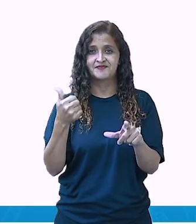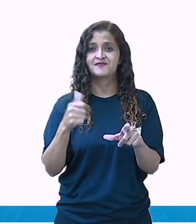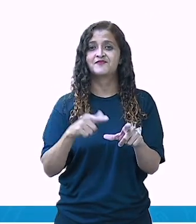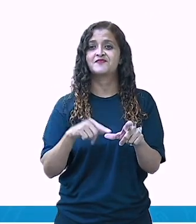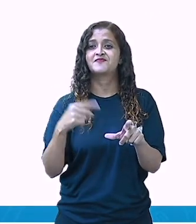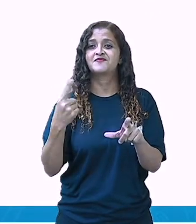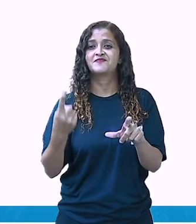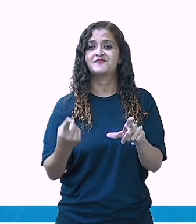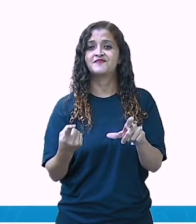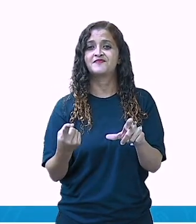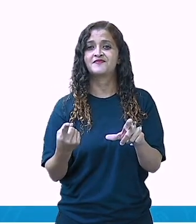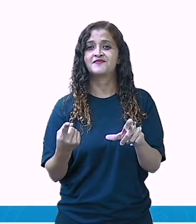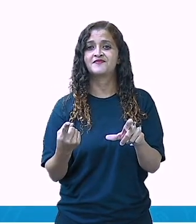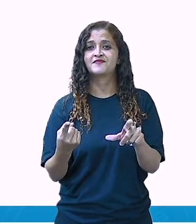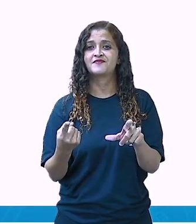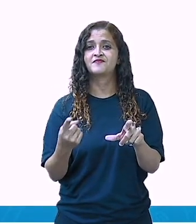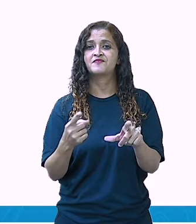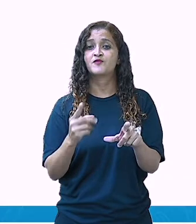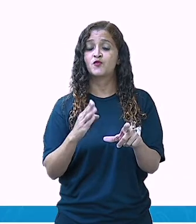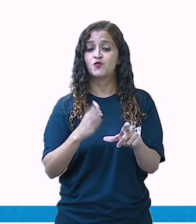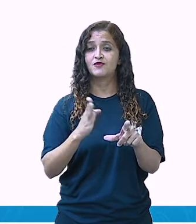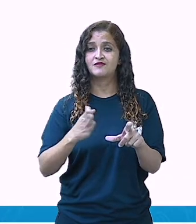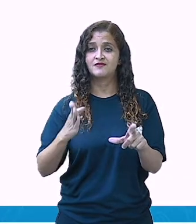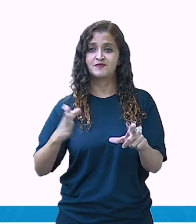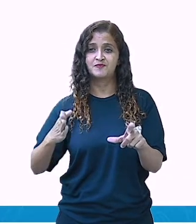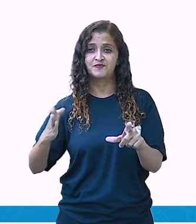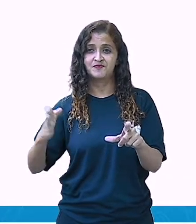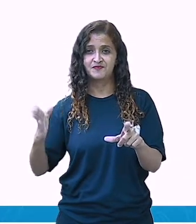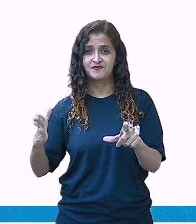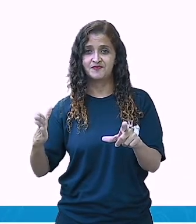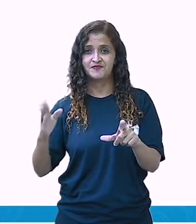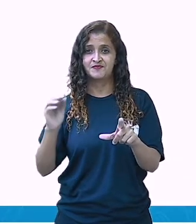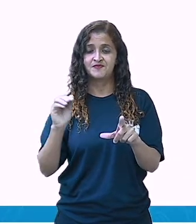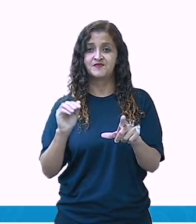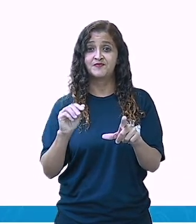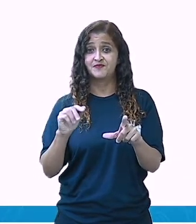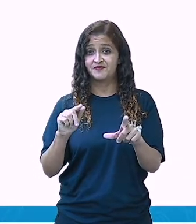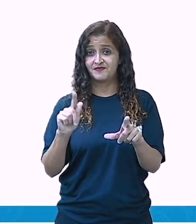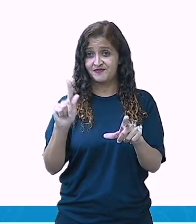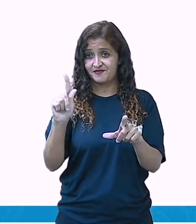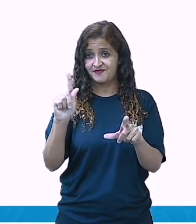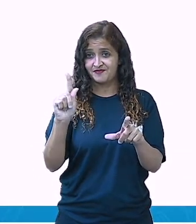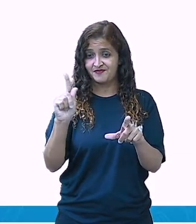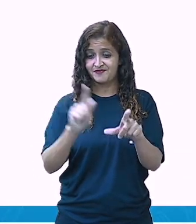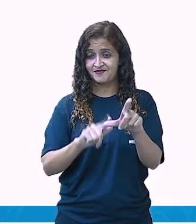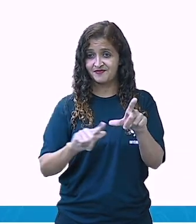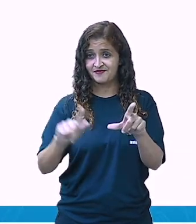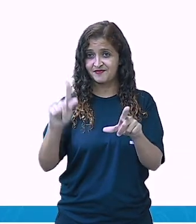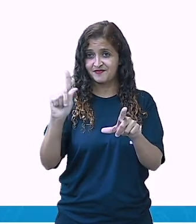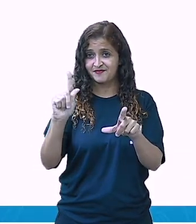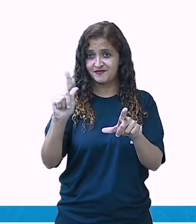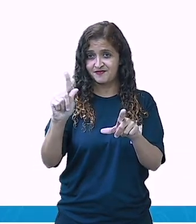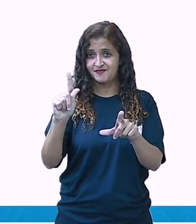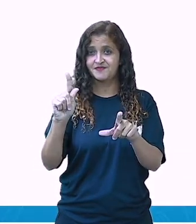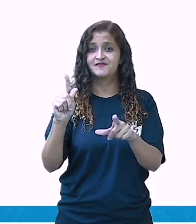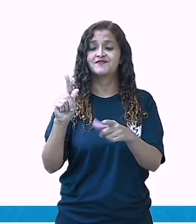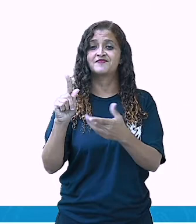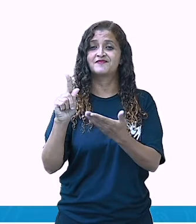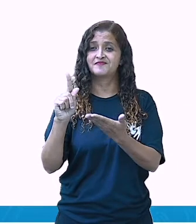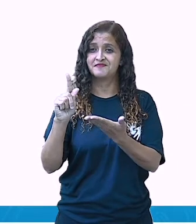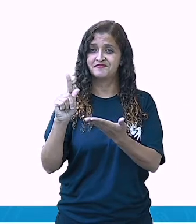Aí o próximo aqui, né? Dando ordem no nosso alfabeto. O G, que é o grilo.